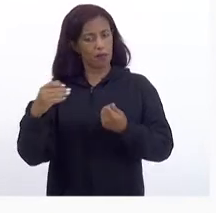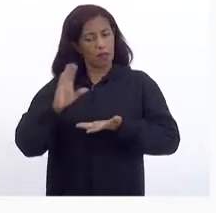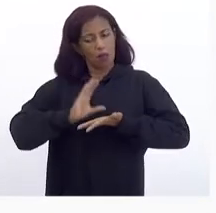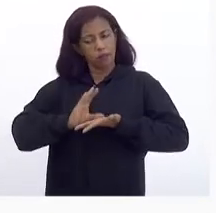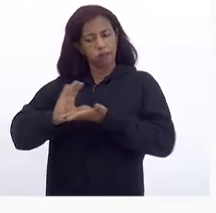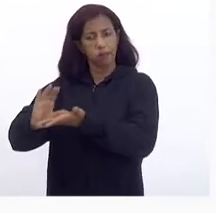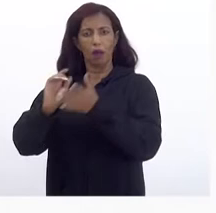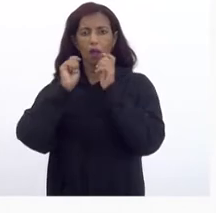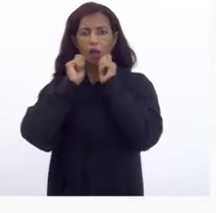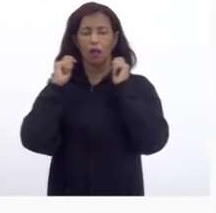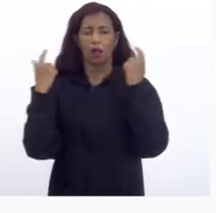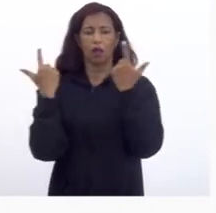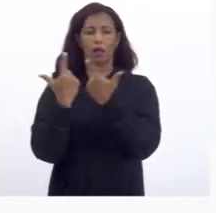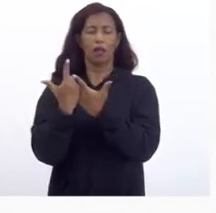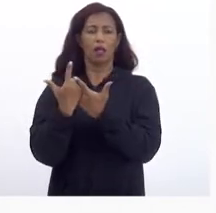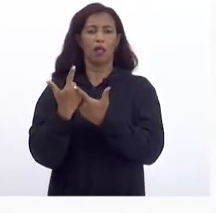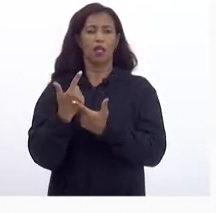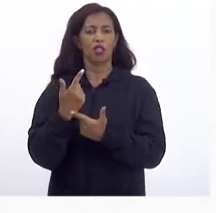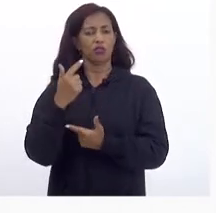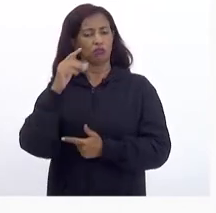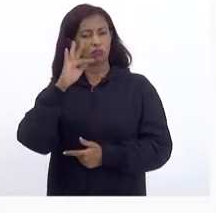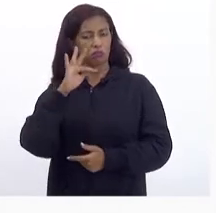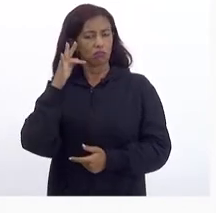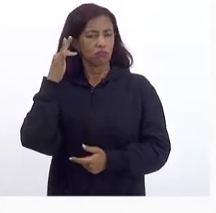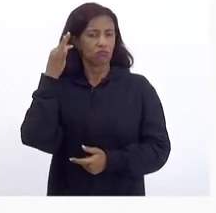a Assembleia Legislativa Nos próximos dias